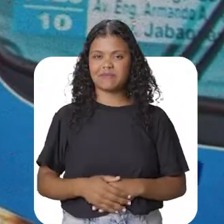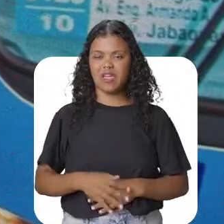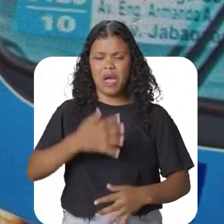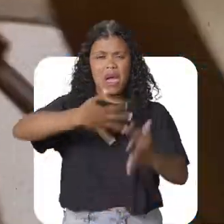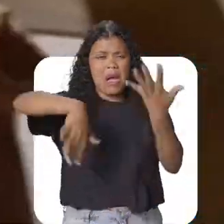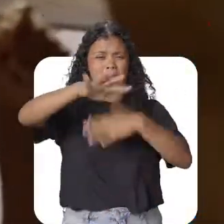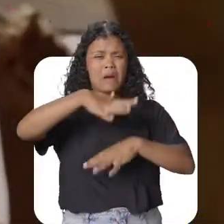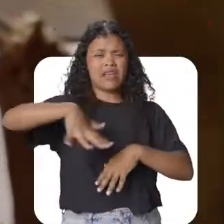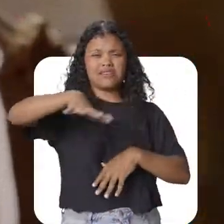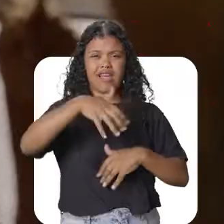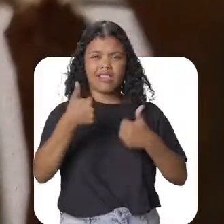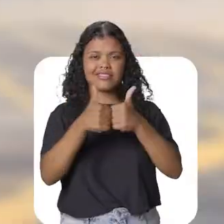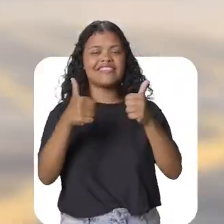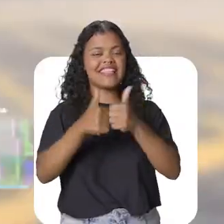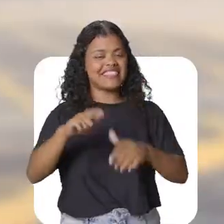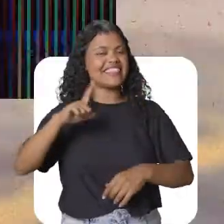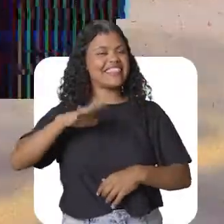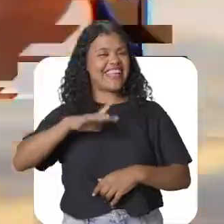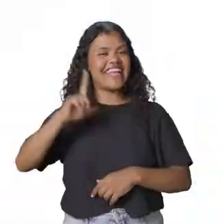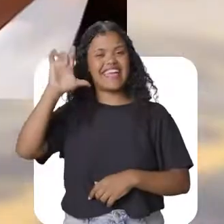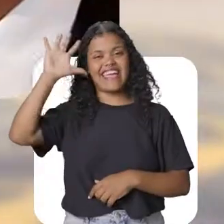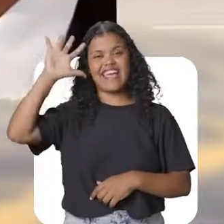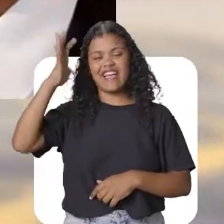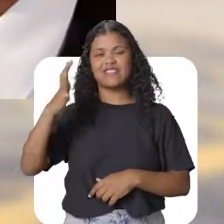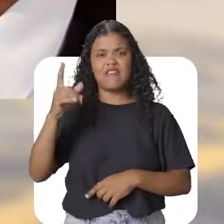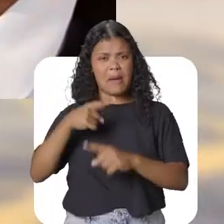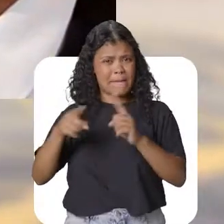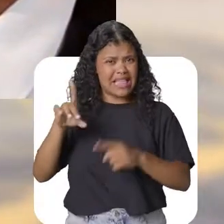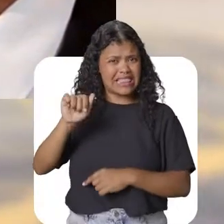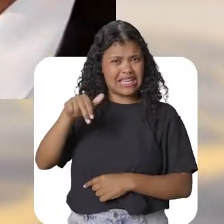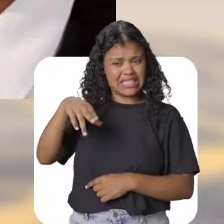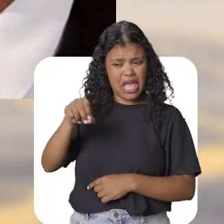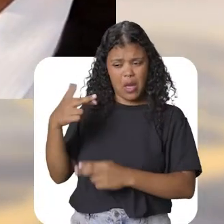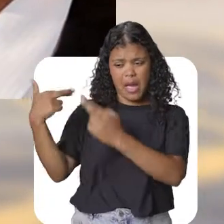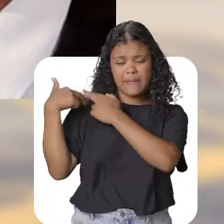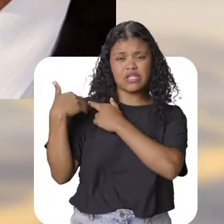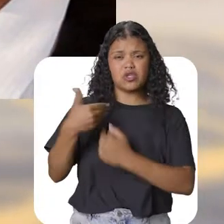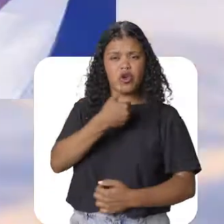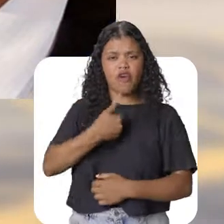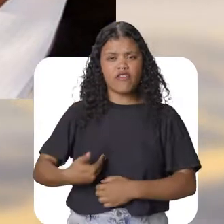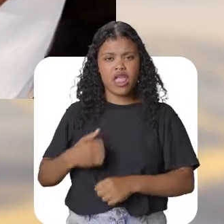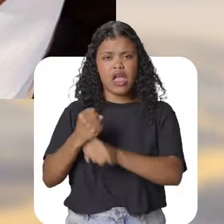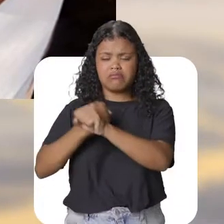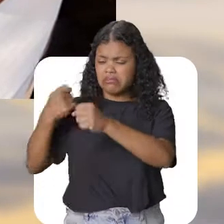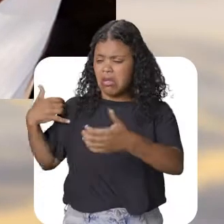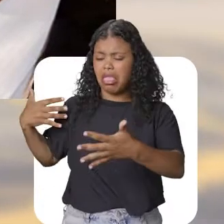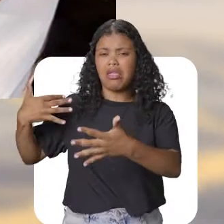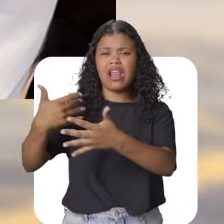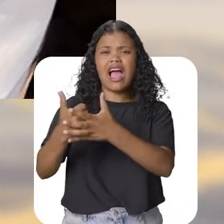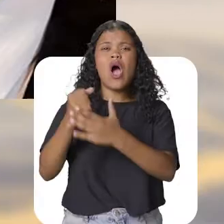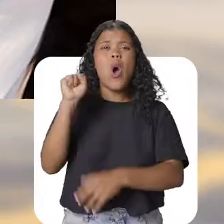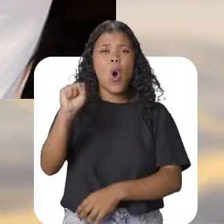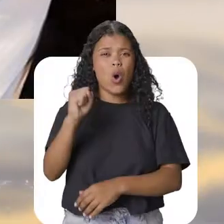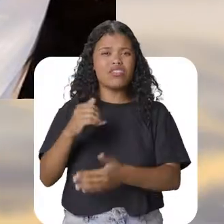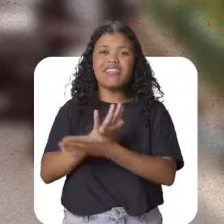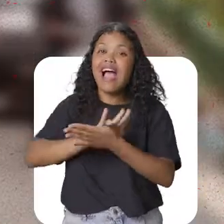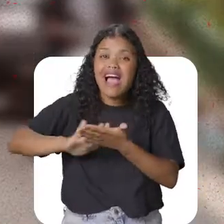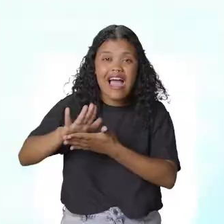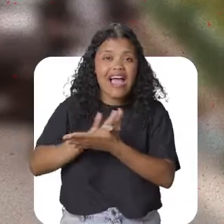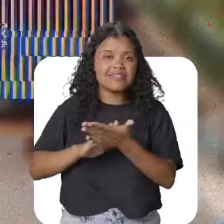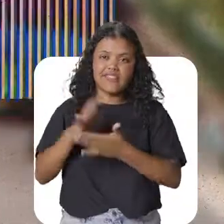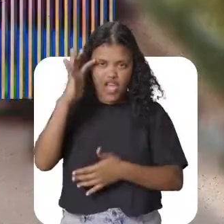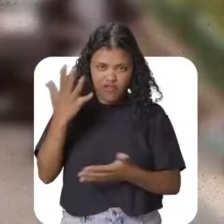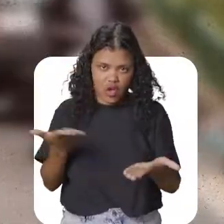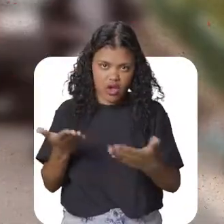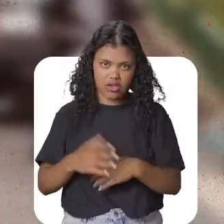transporte público tem solução. Mas não é Danilo, que representa um governo que passou oito anos sem fazer nada, que vai resolver agora. Não é